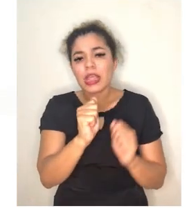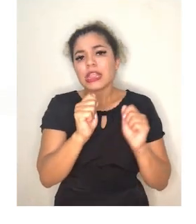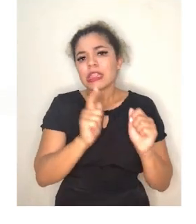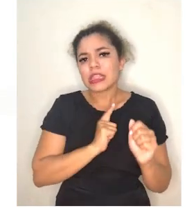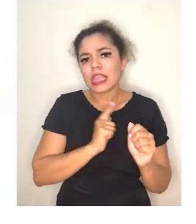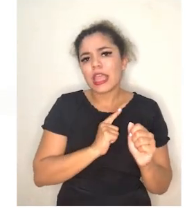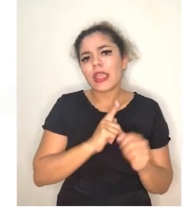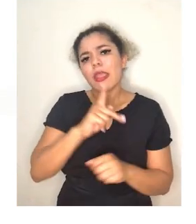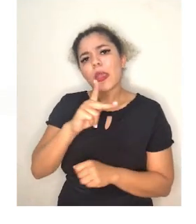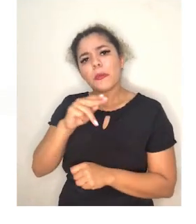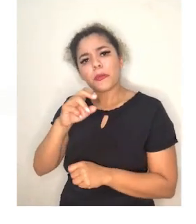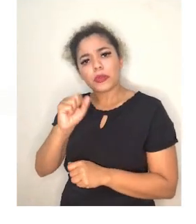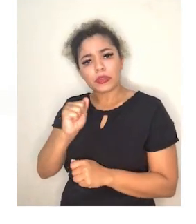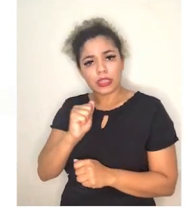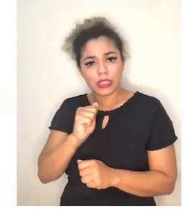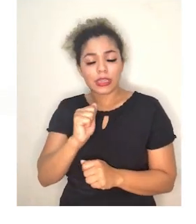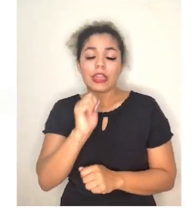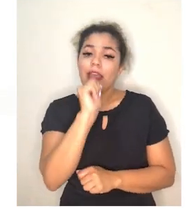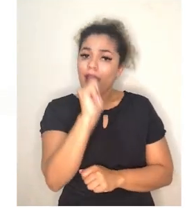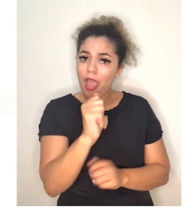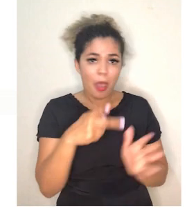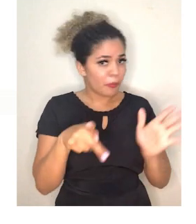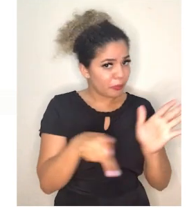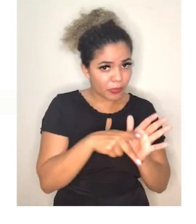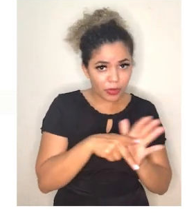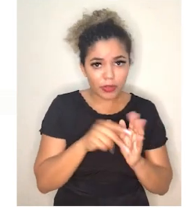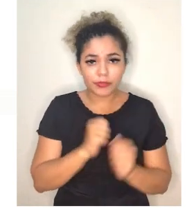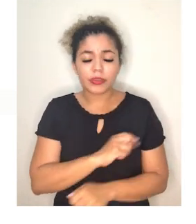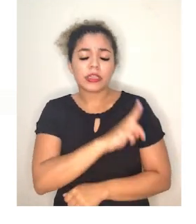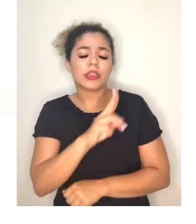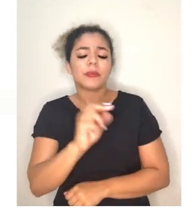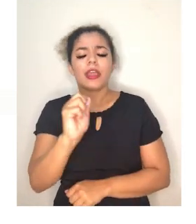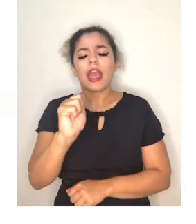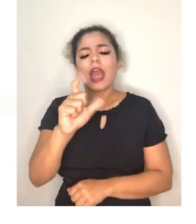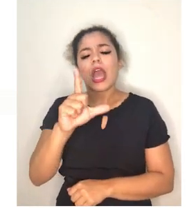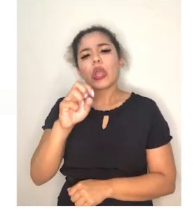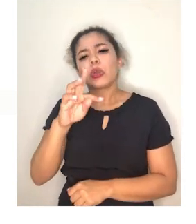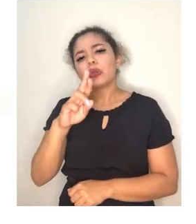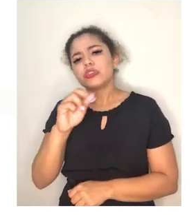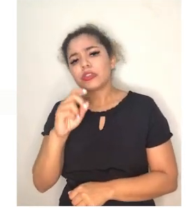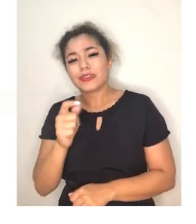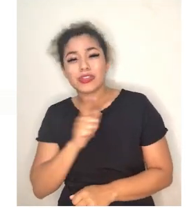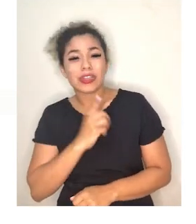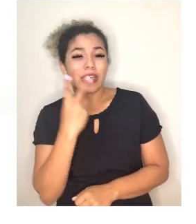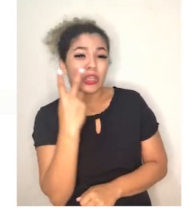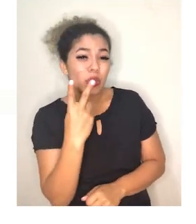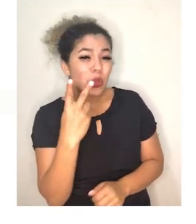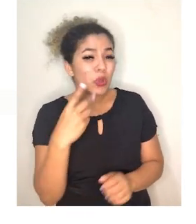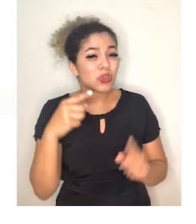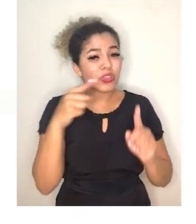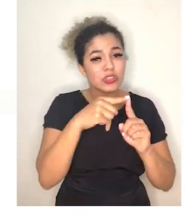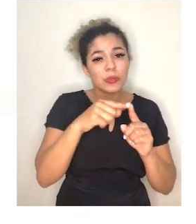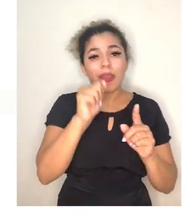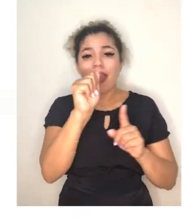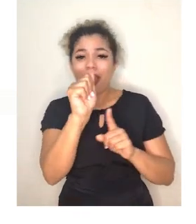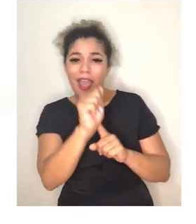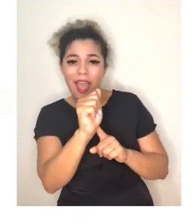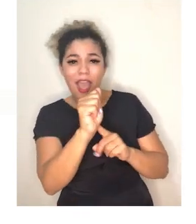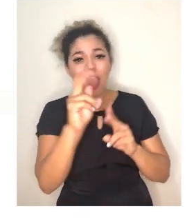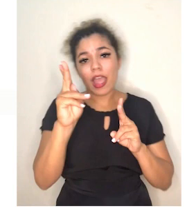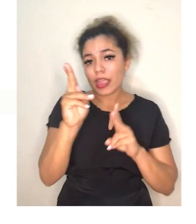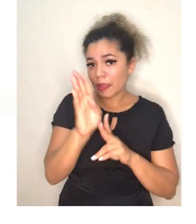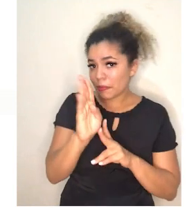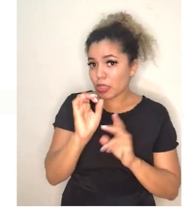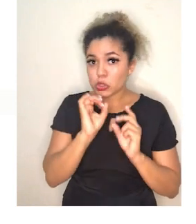proteínas do tipo A. Proteínas também chamadas de aglutinogênios. Só existem dois tipos de aglutinogênios. Tipo A e tipo B.